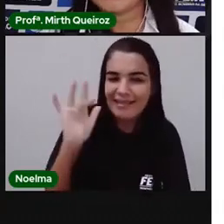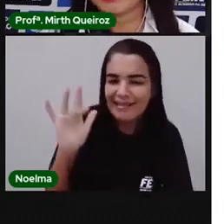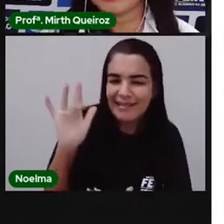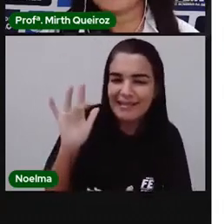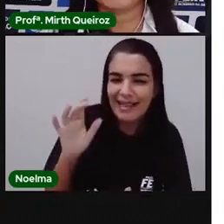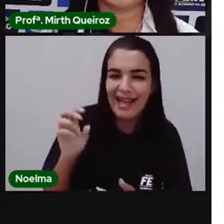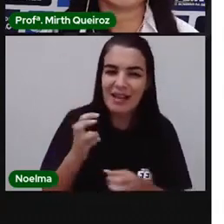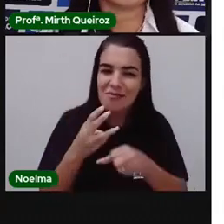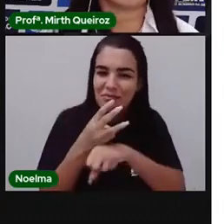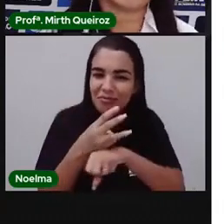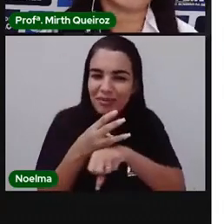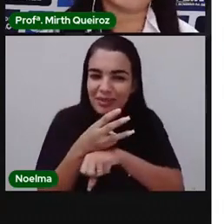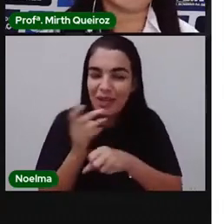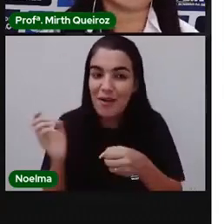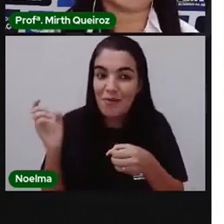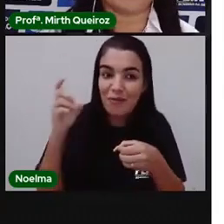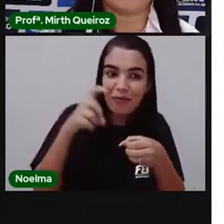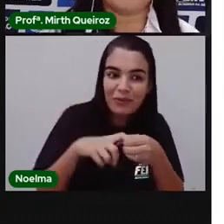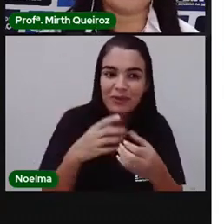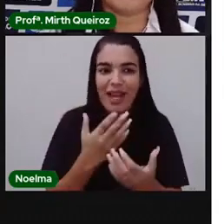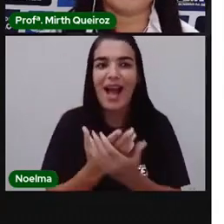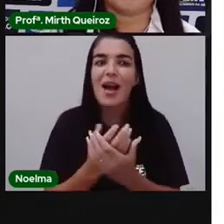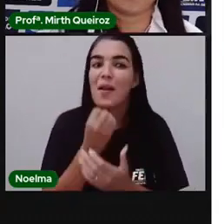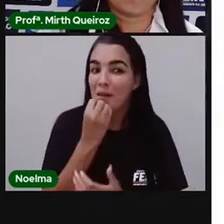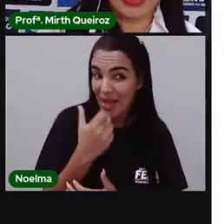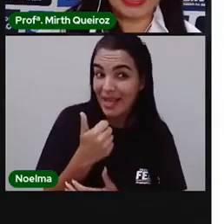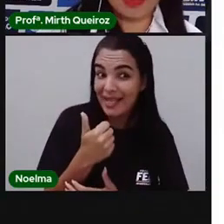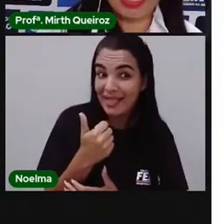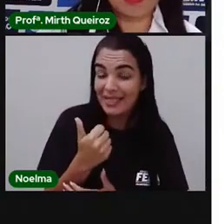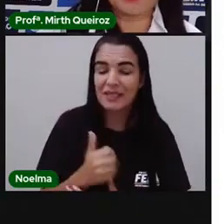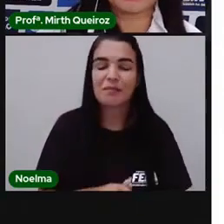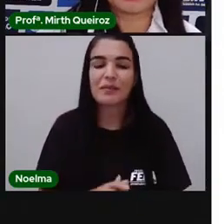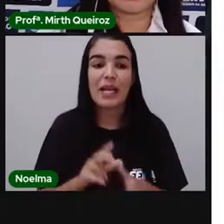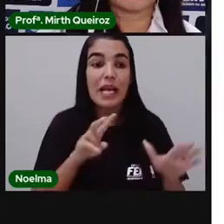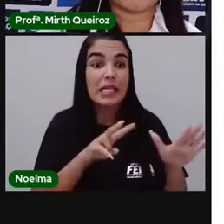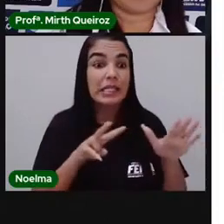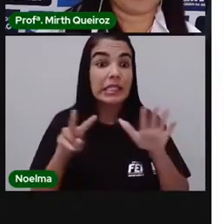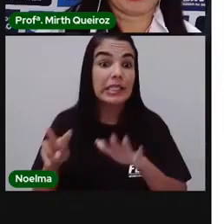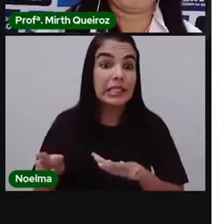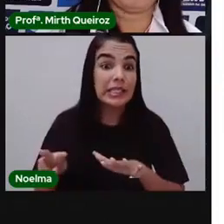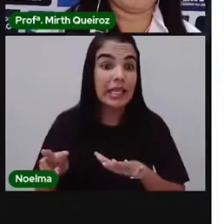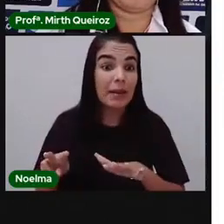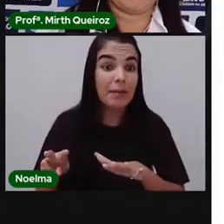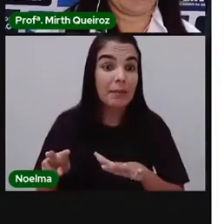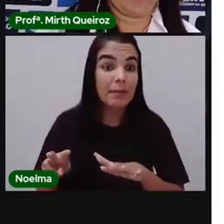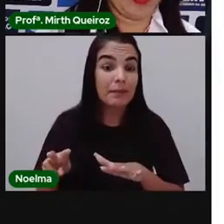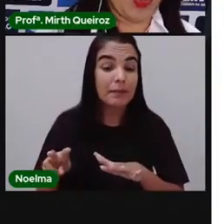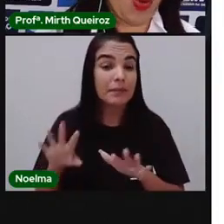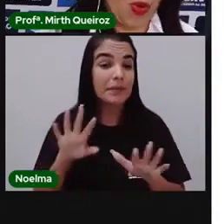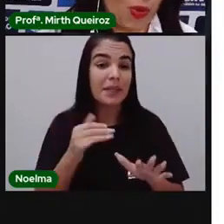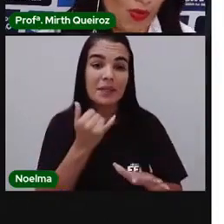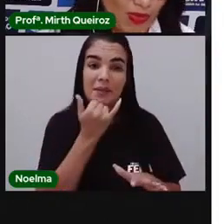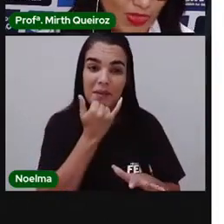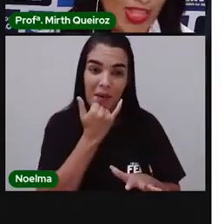esqueceu o WhatsApp, nós vamos voltar à aula, tá bem? Na semana passada, aliás,